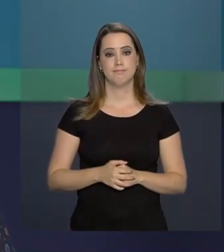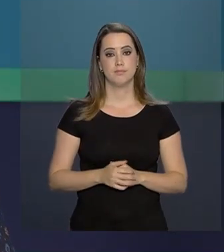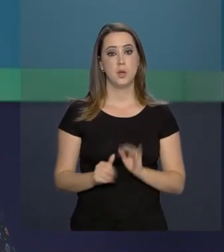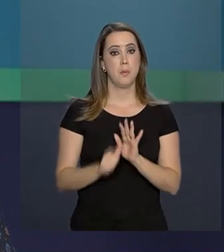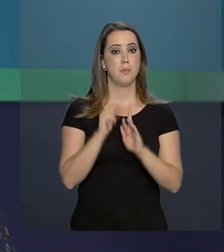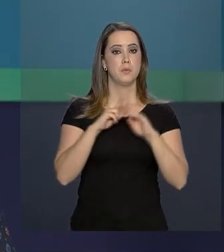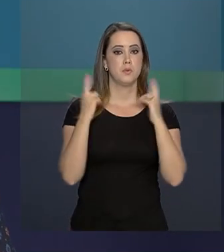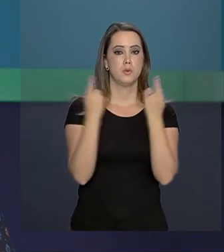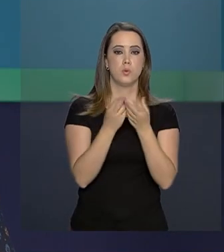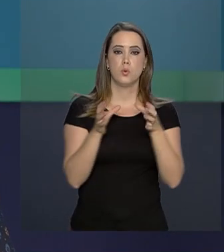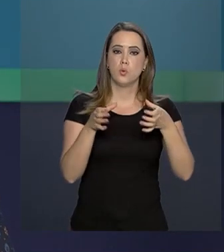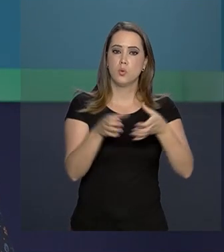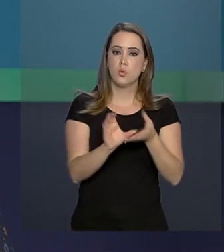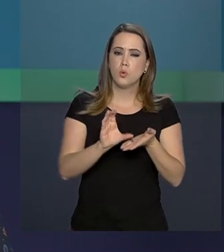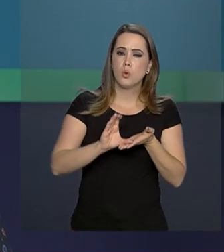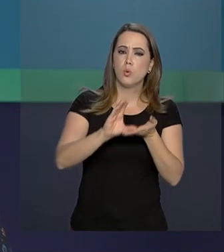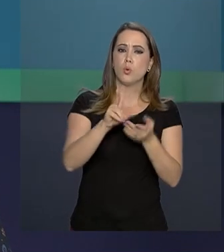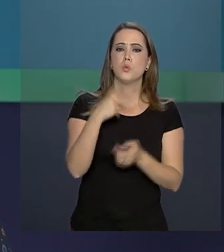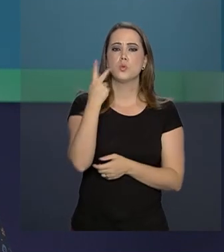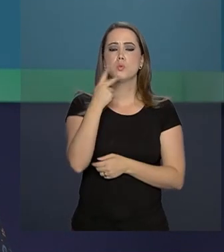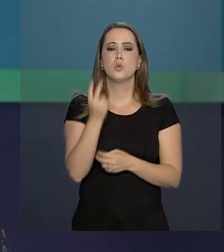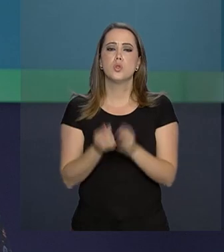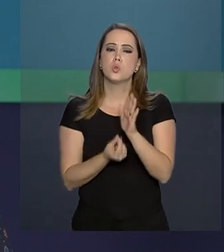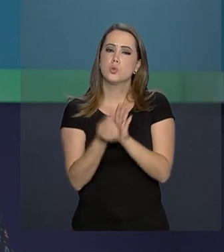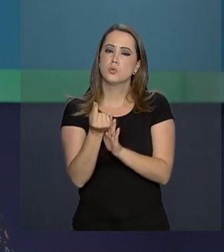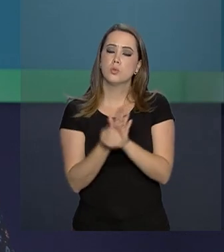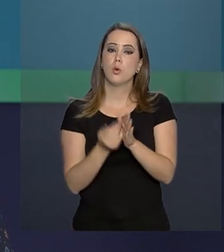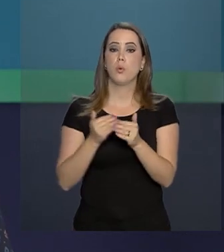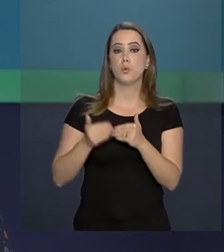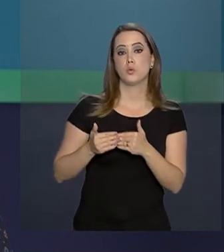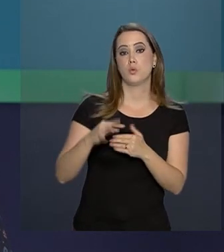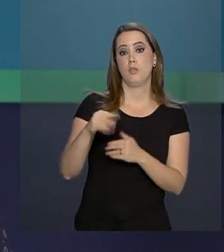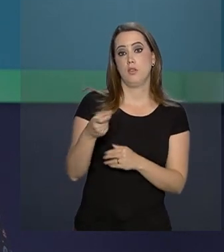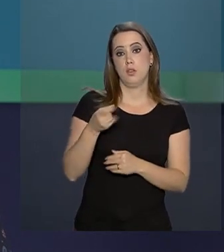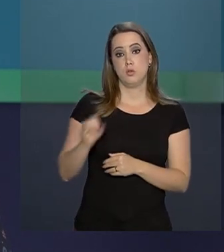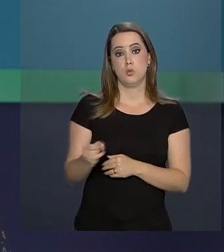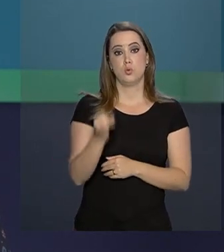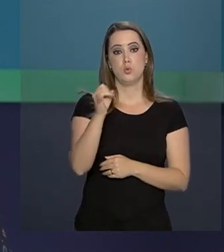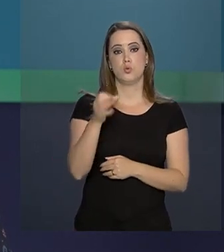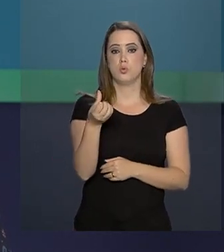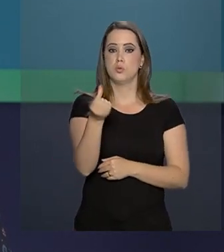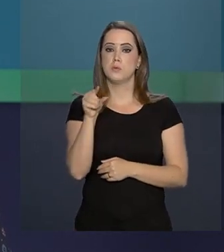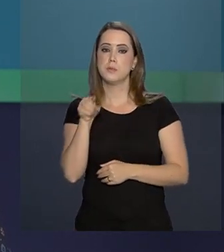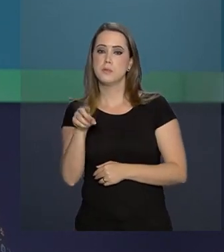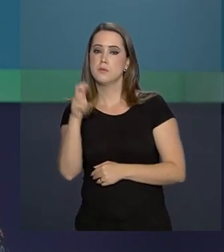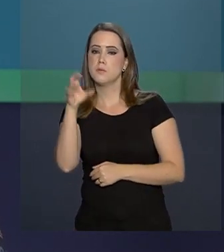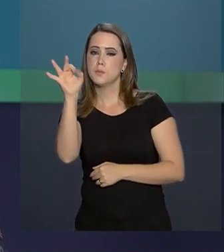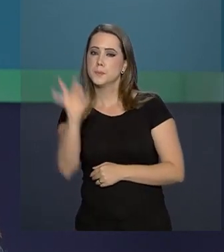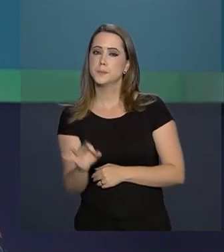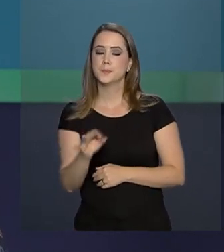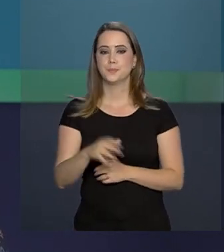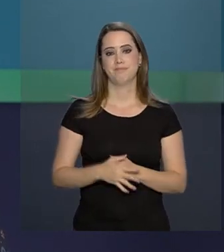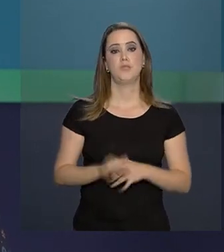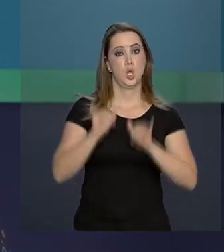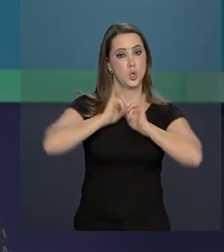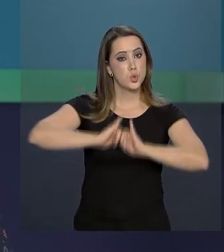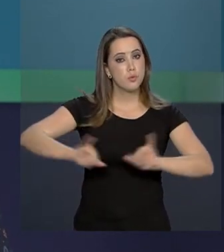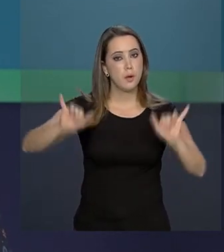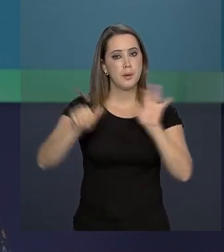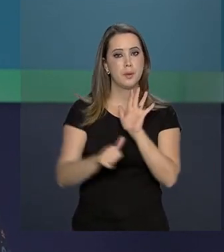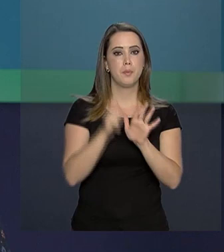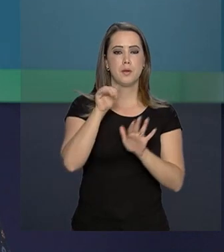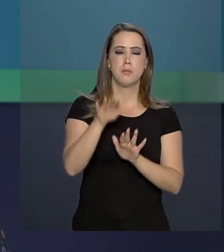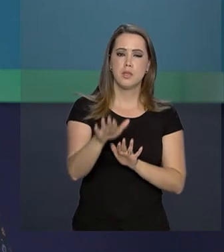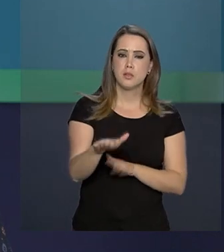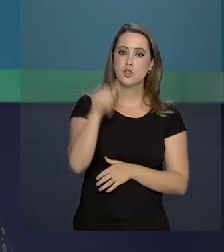Primeira reunião do ano do Comitê de Política Monetária mantém taxa de juros a 6,5% e foi divulgado o resultado da primeira